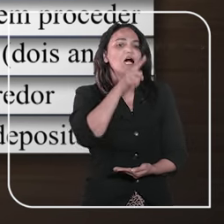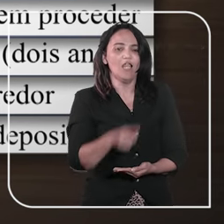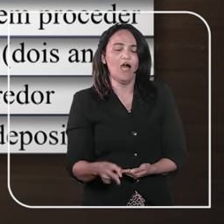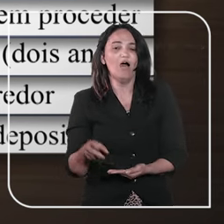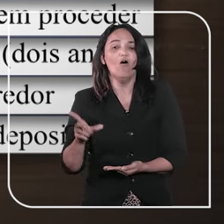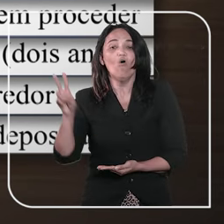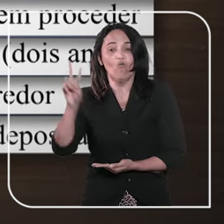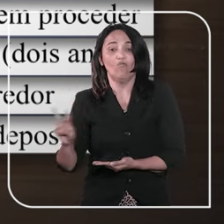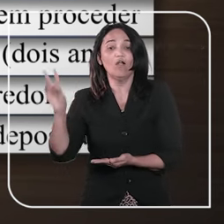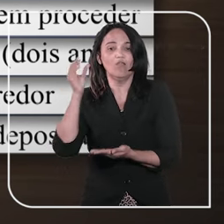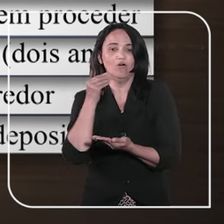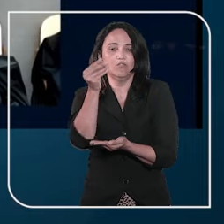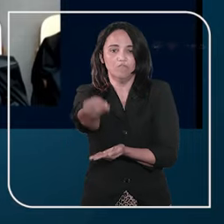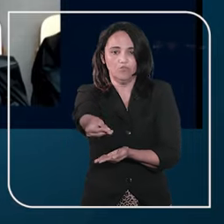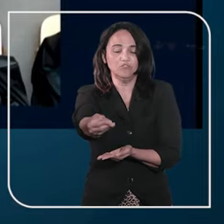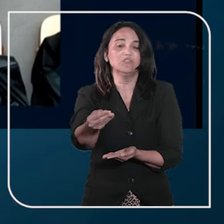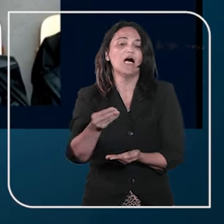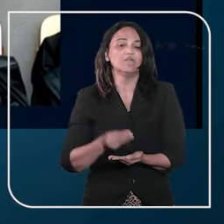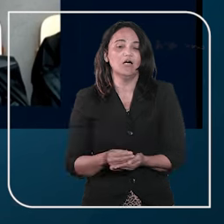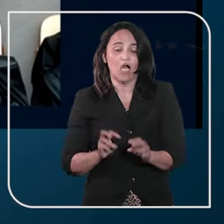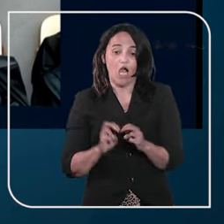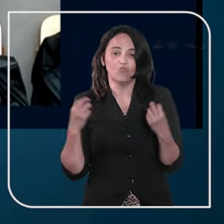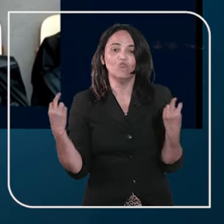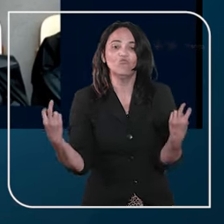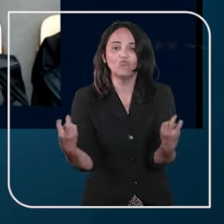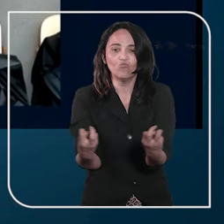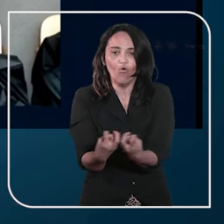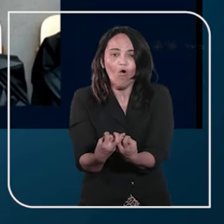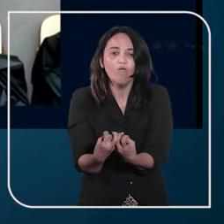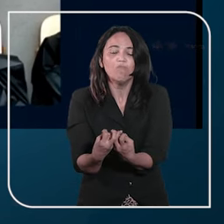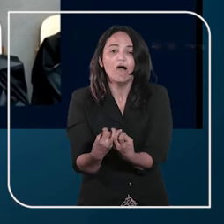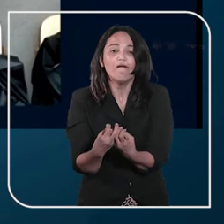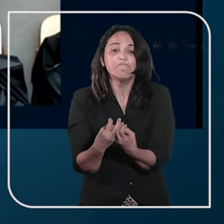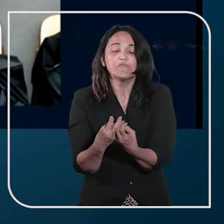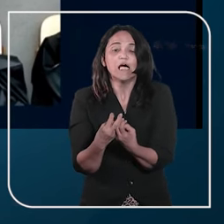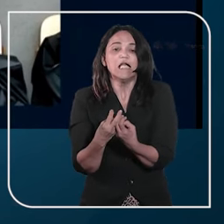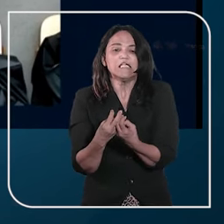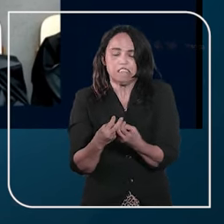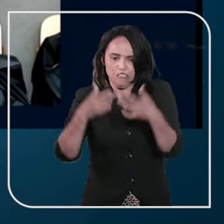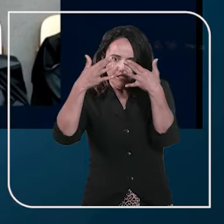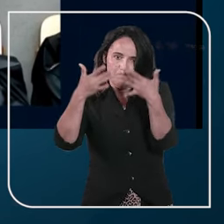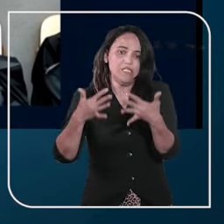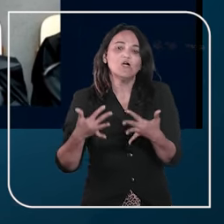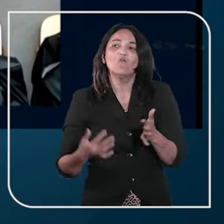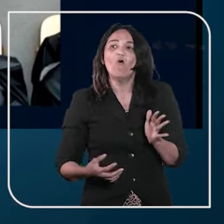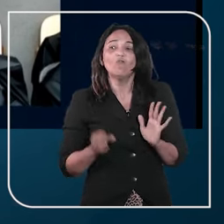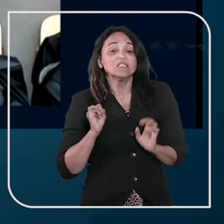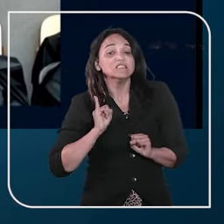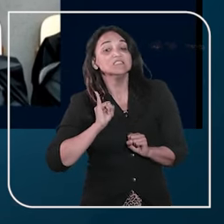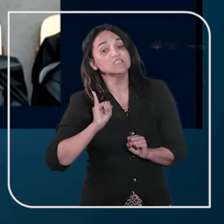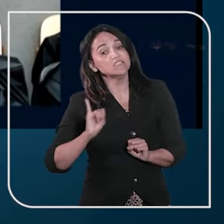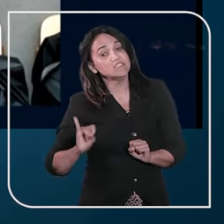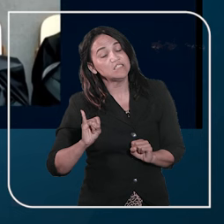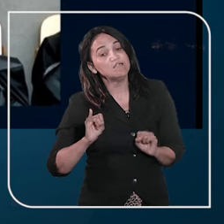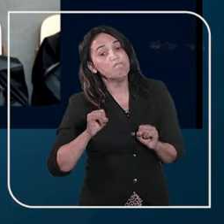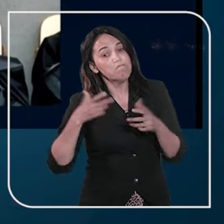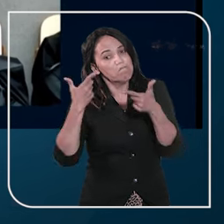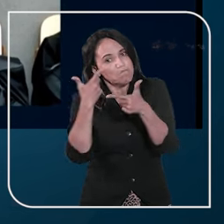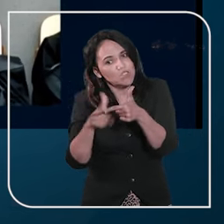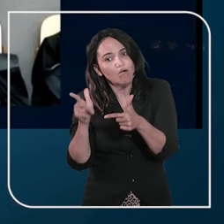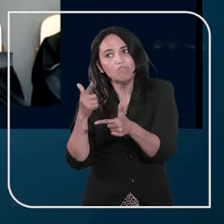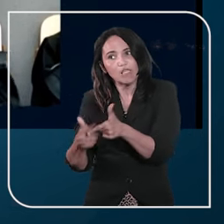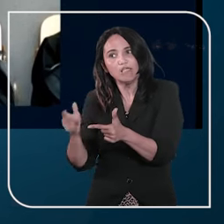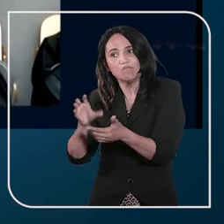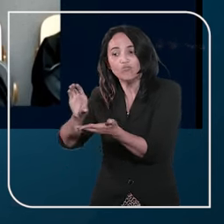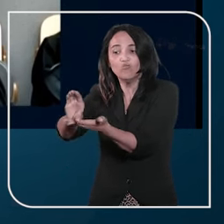levantamento do valor depositado. Segundo o colegiado, a medida não será válida se ficar demonstrado que circunstâncias alheias